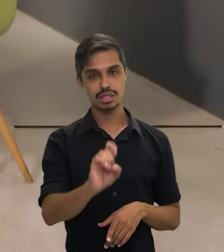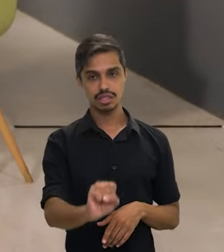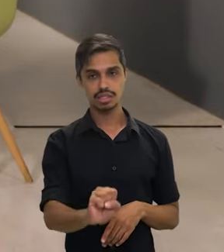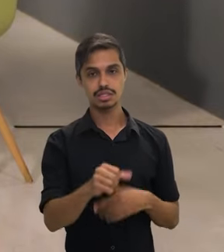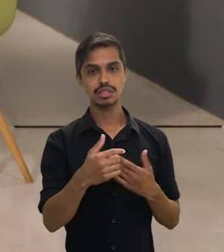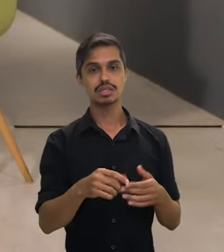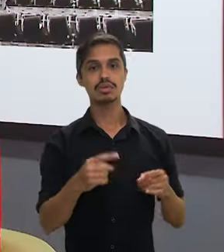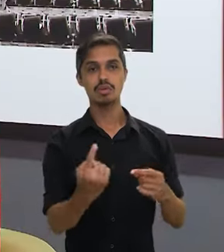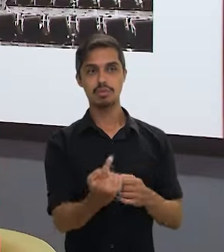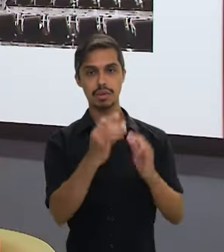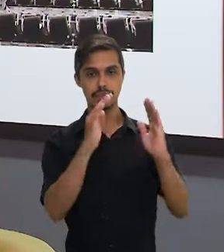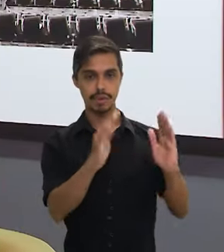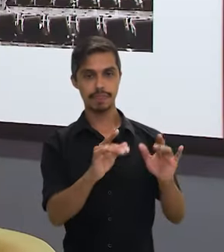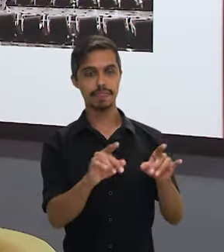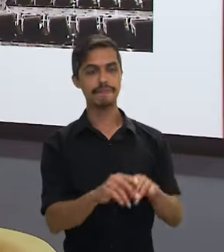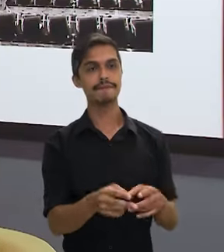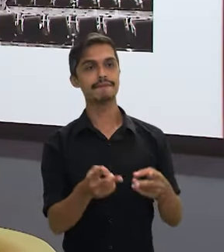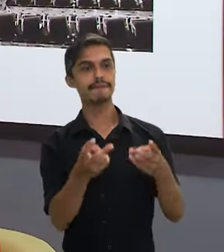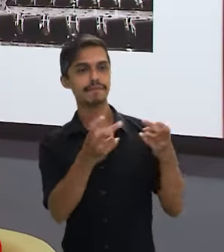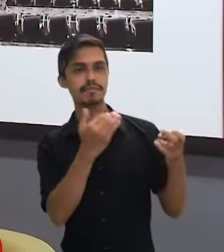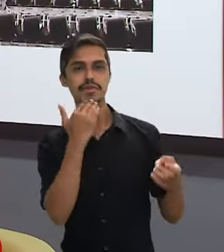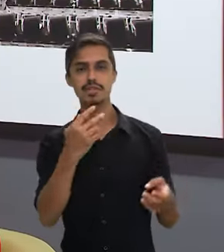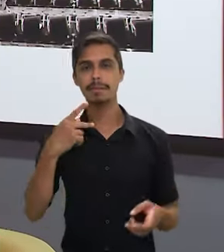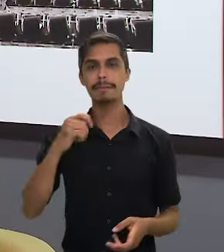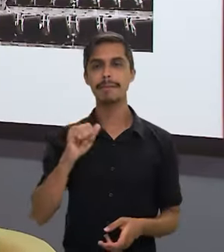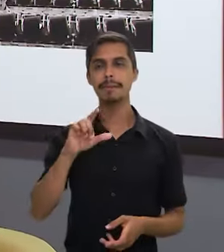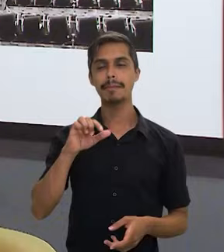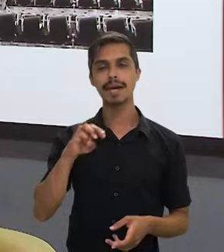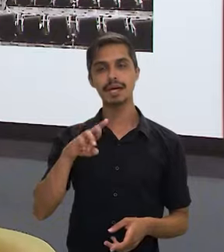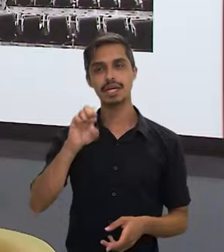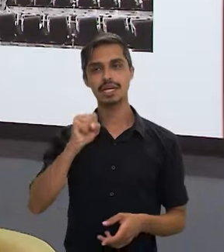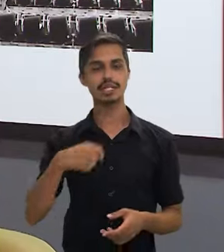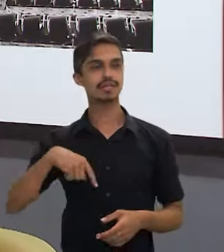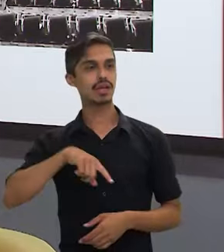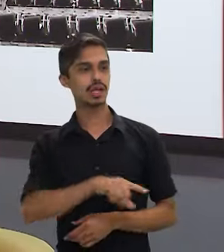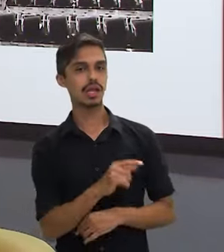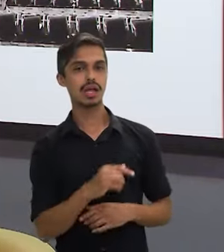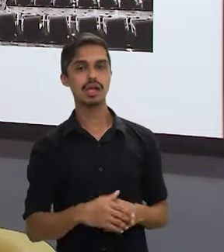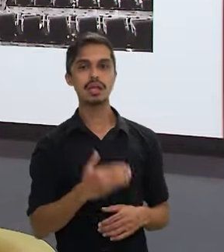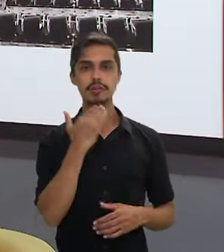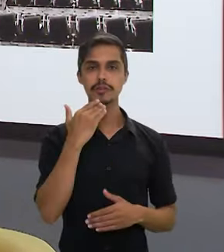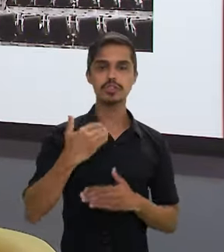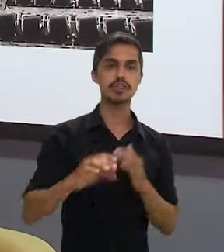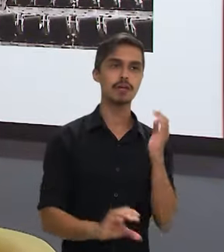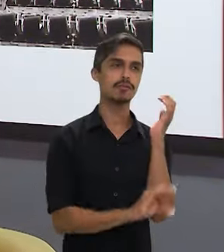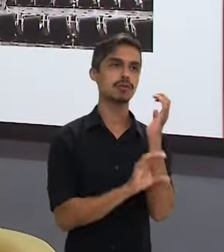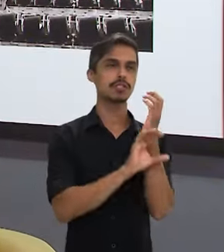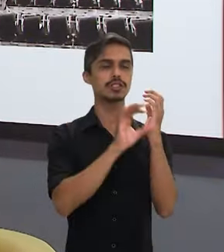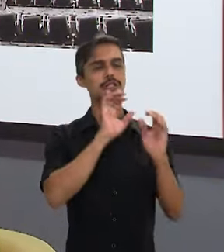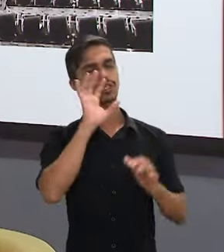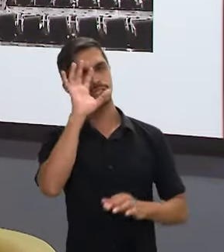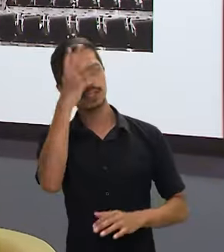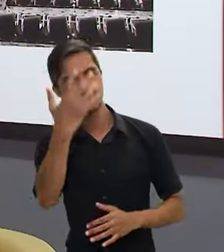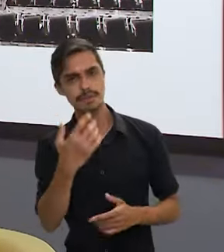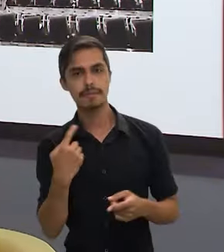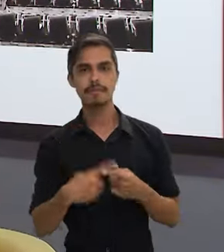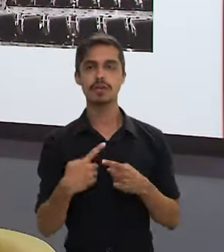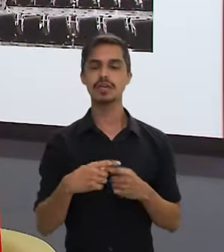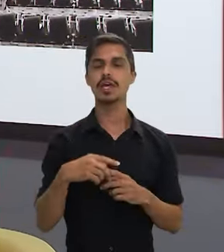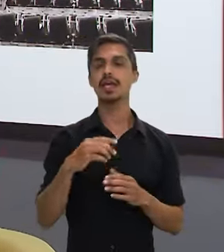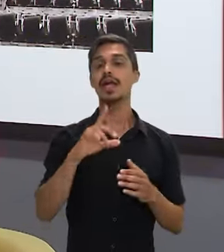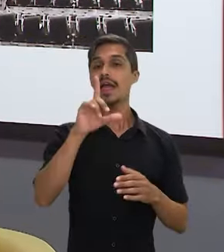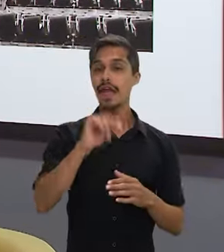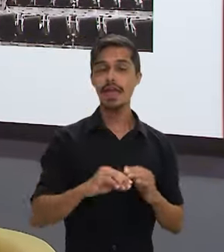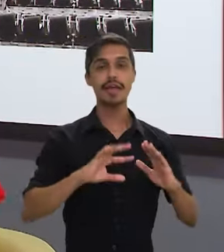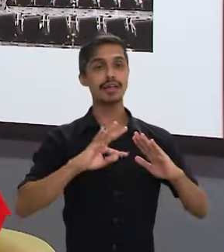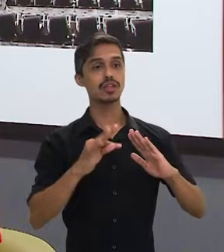das etapas, ouvir, pedir Palmares para que vá lá, pedir o INGRA para fazer toda a questão burocrática também, com o seu pessoal, porque é